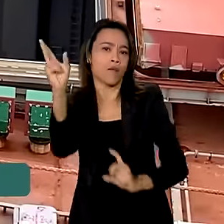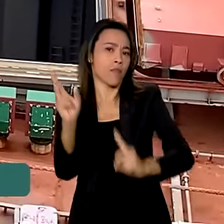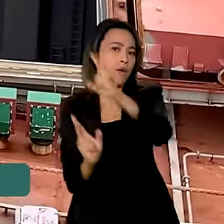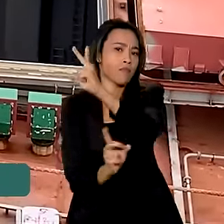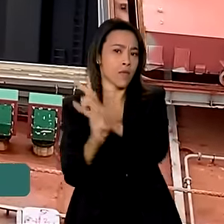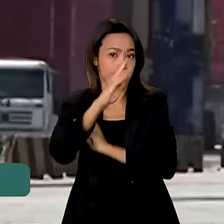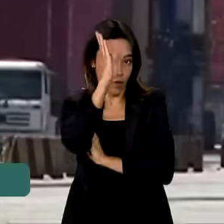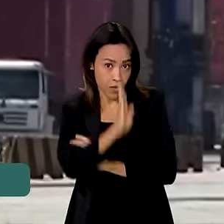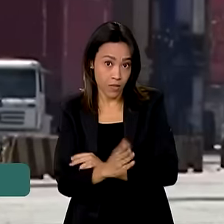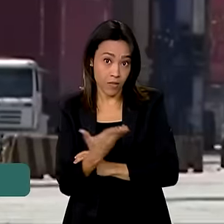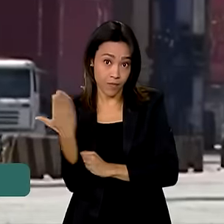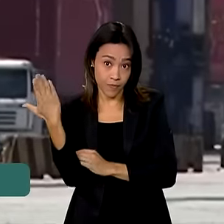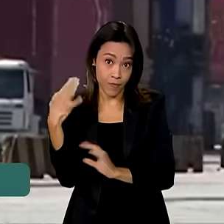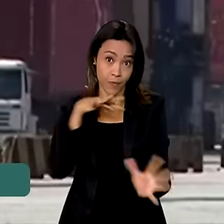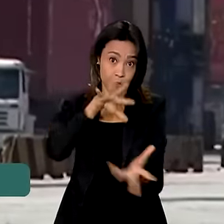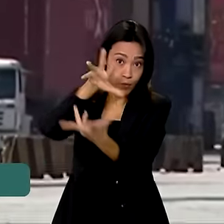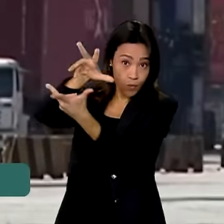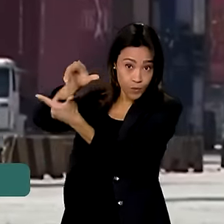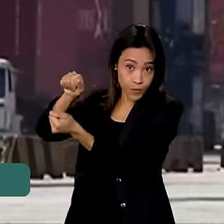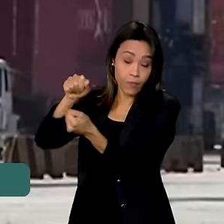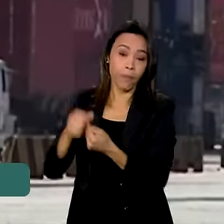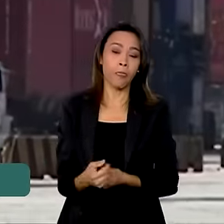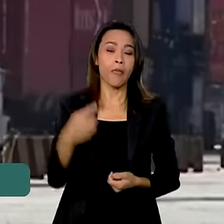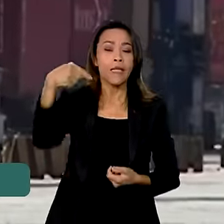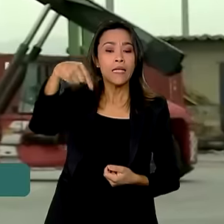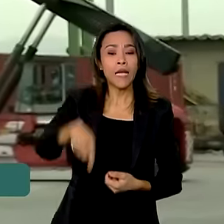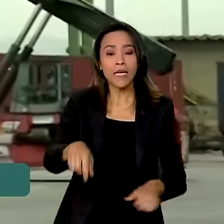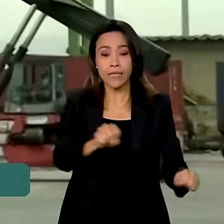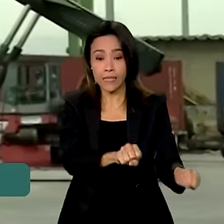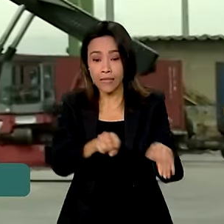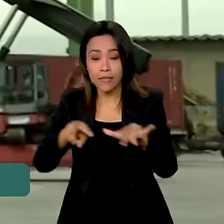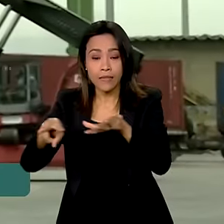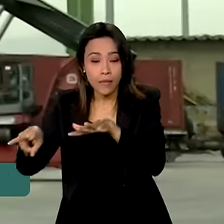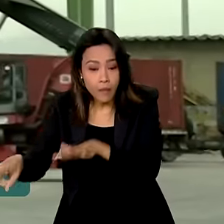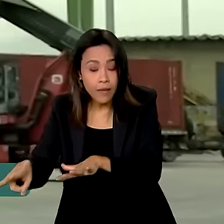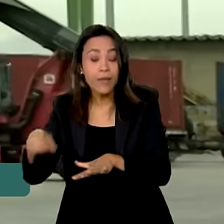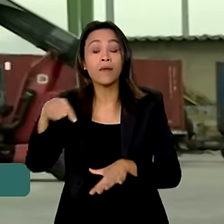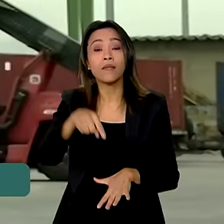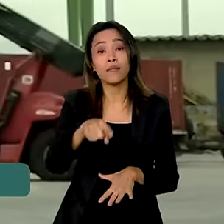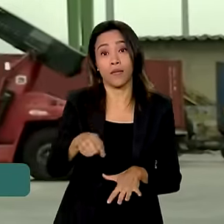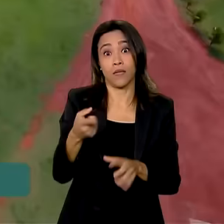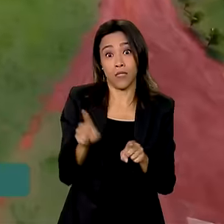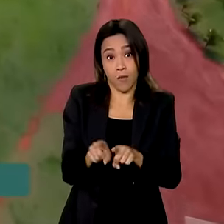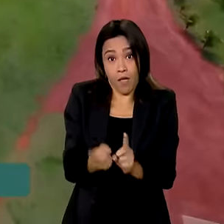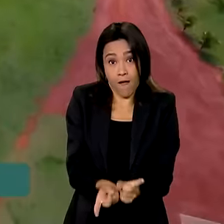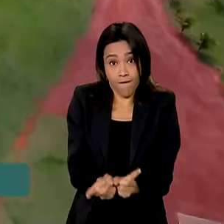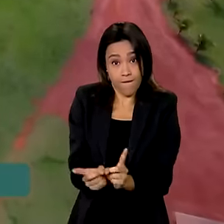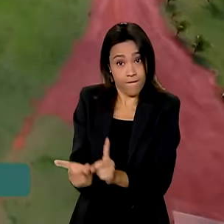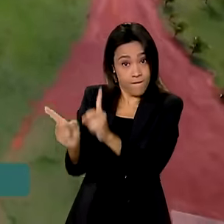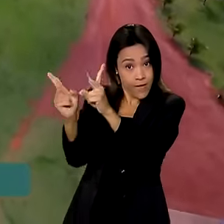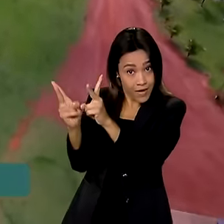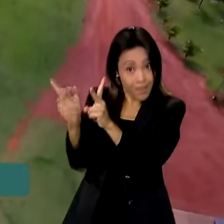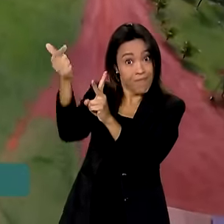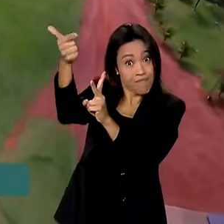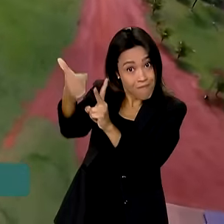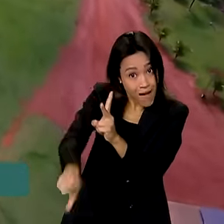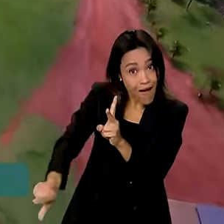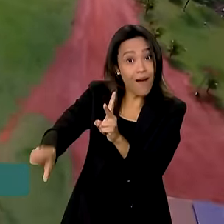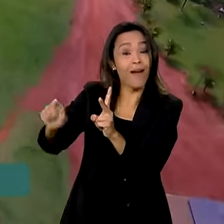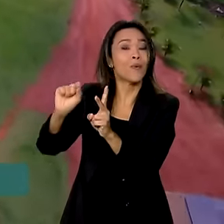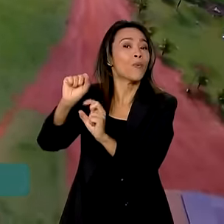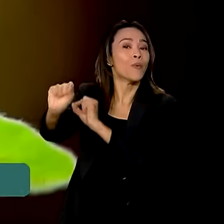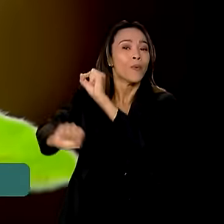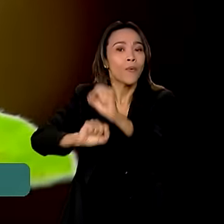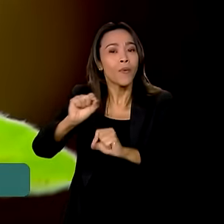internacional. E nesta semana, o raio-x das vendas externas vai ser ampliado com a